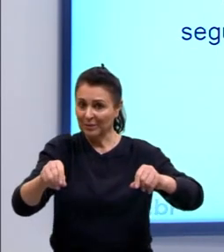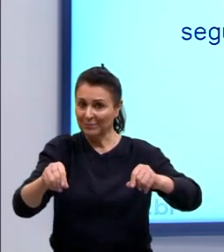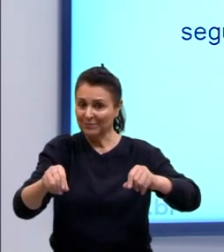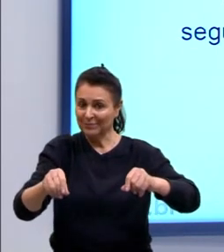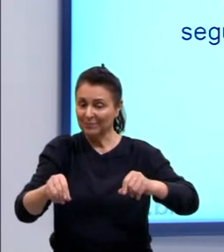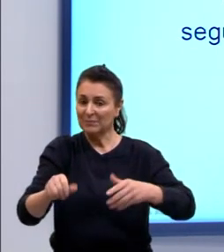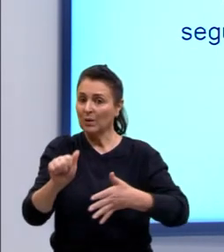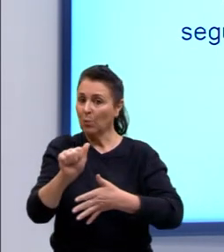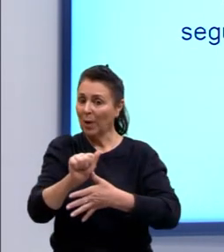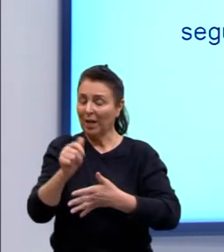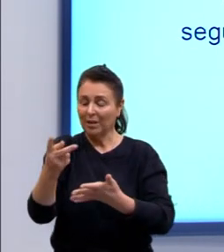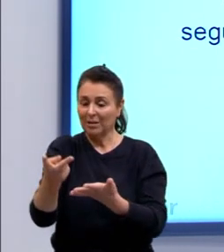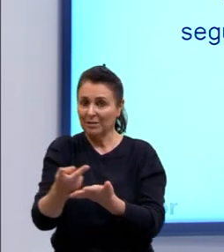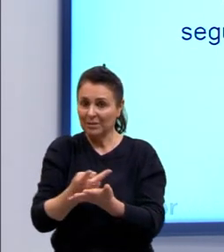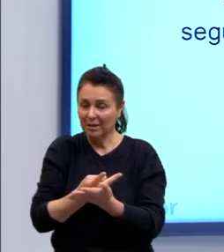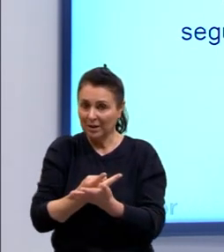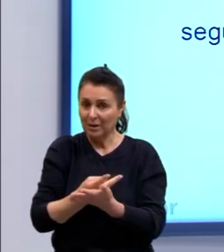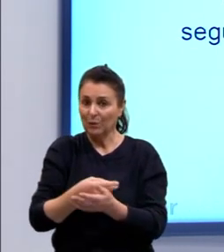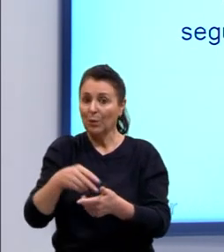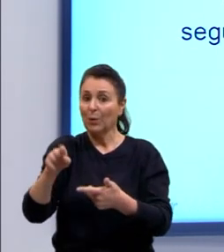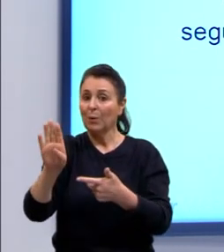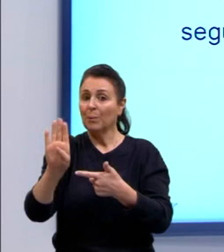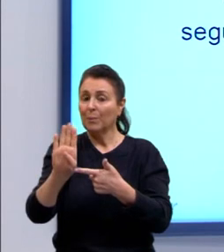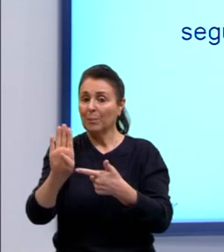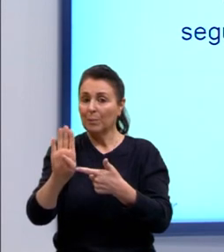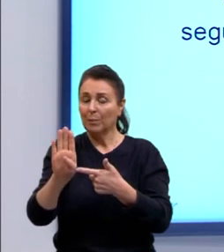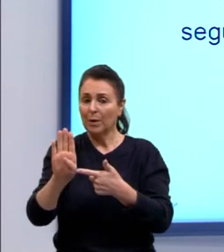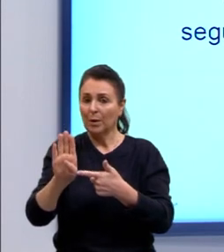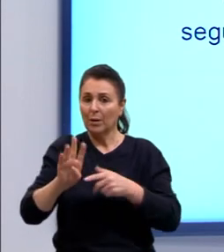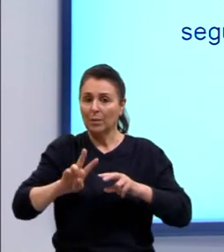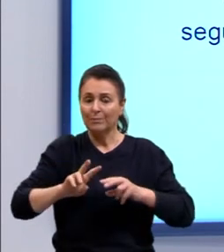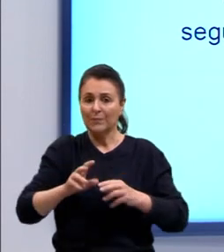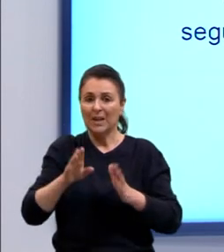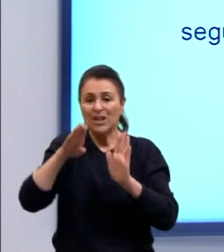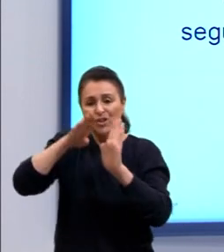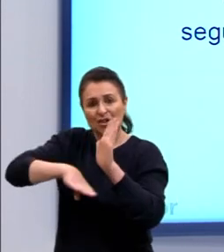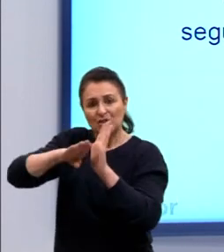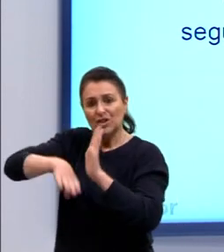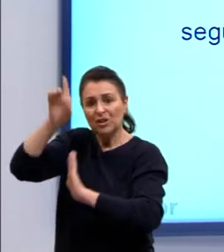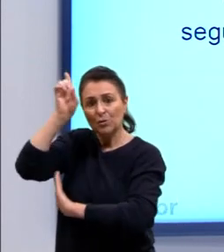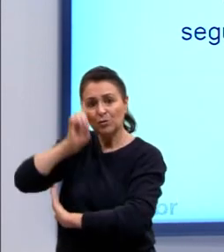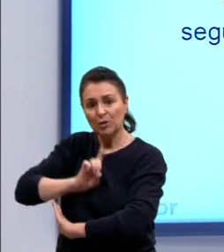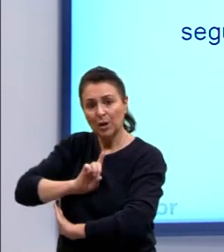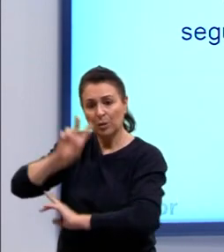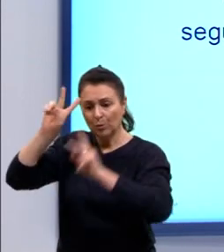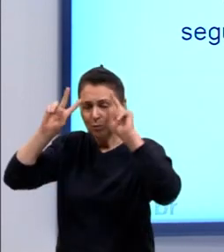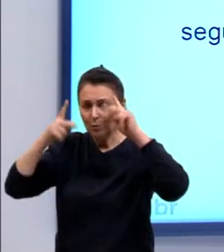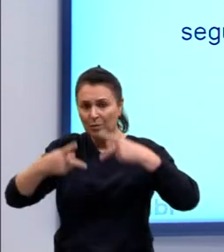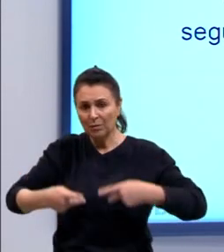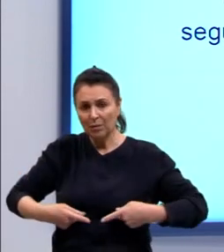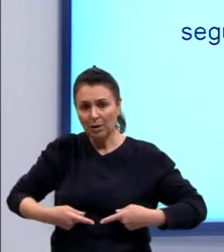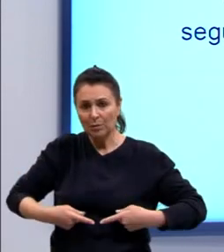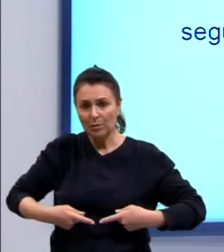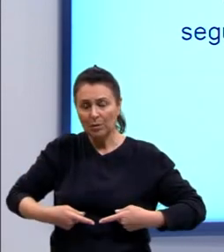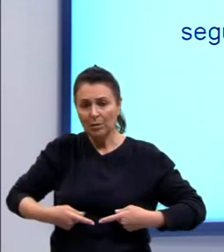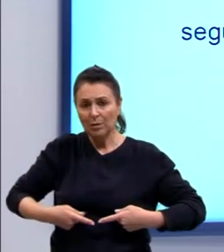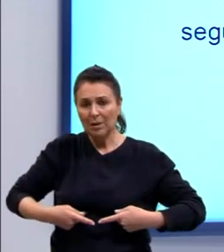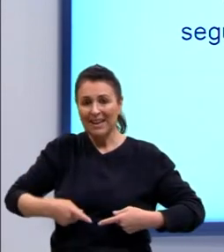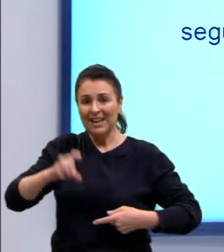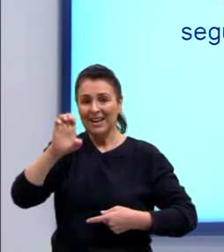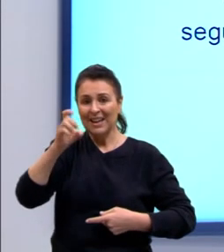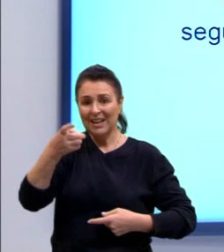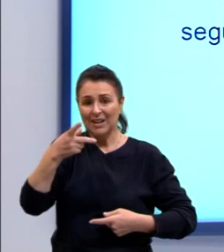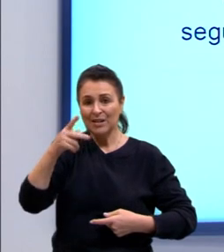alternativa A está errada. A alternativa B, expropriação de direitos humanitários. O é expropriar?